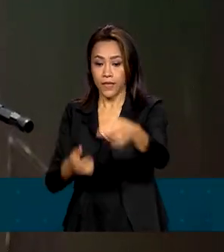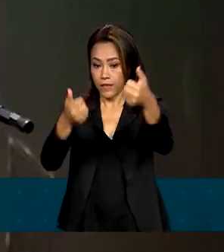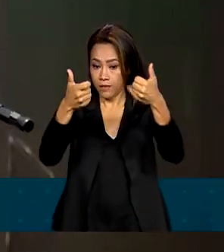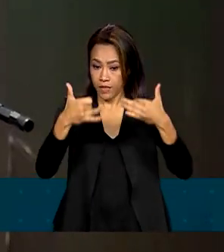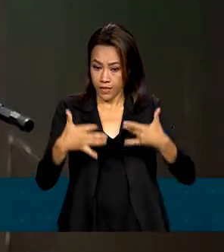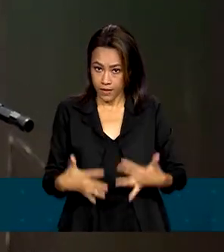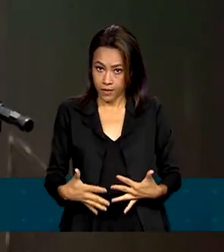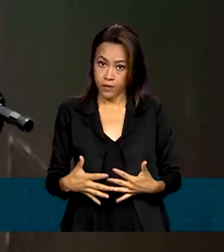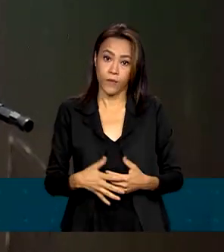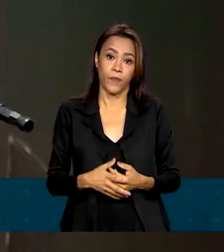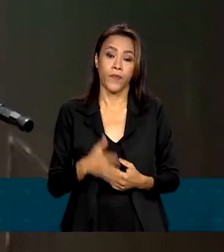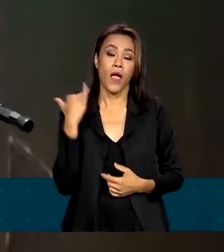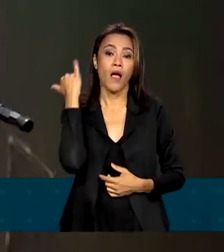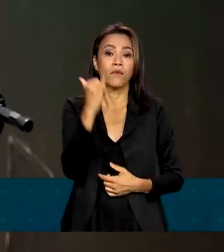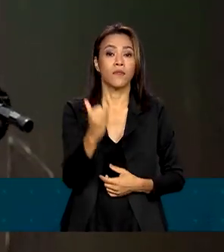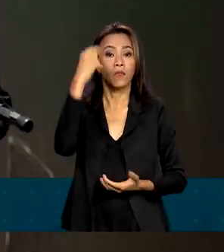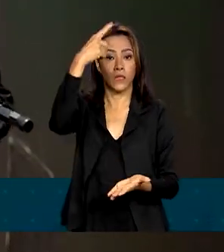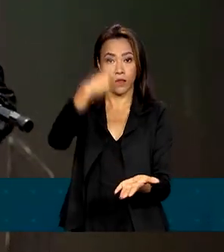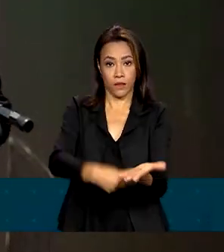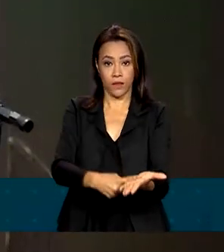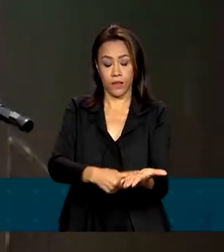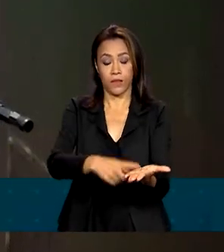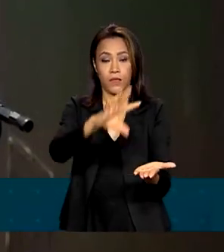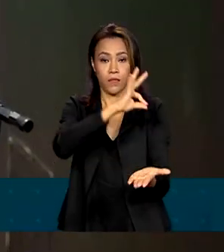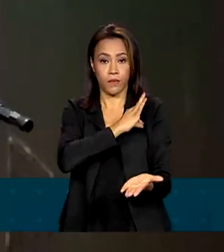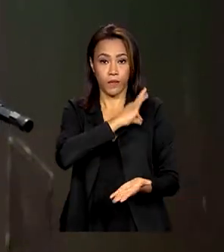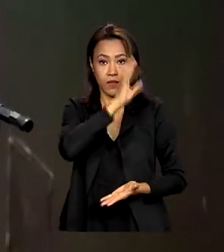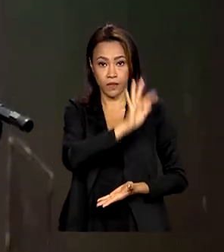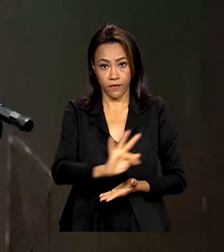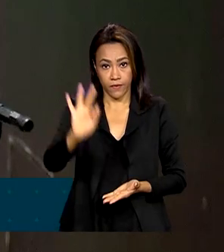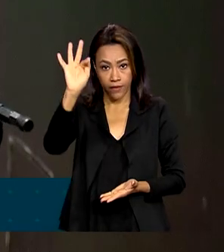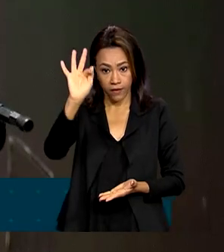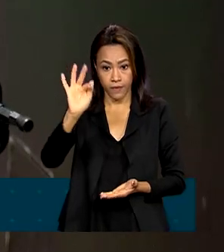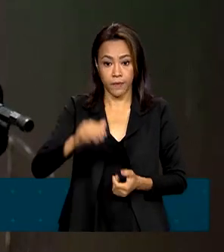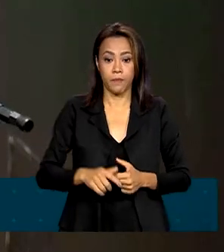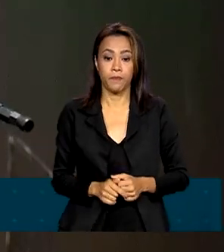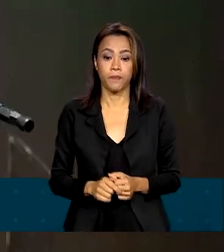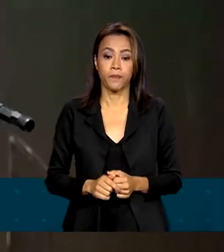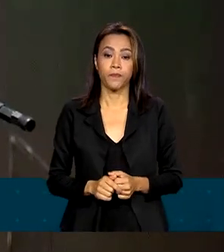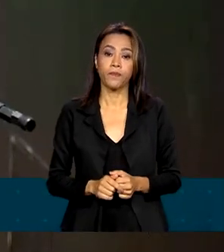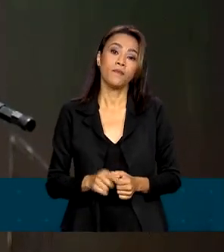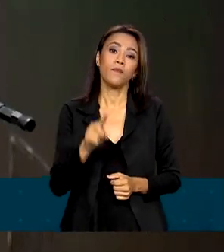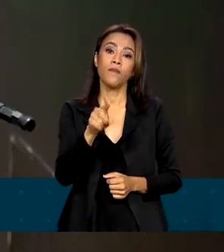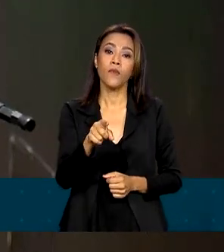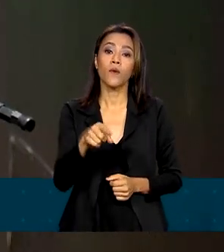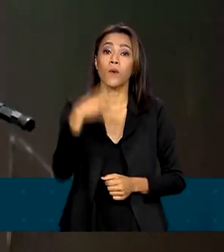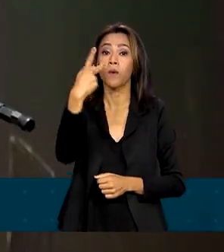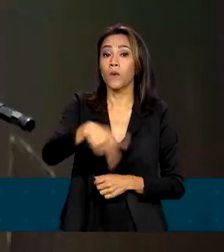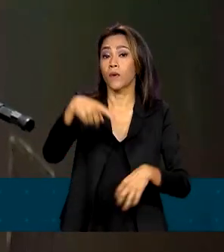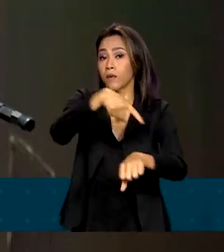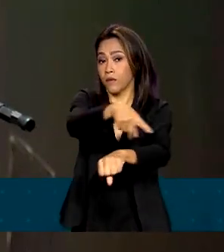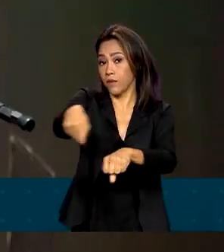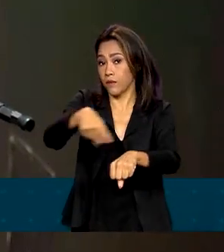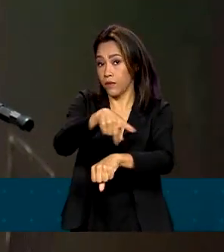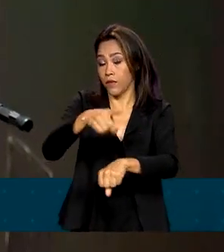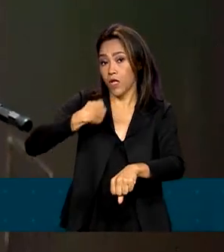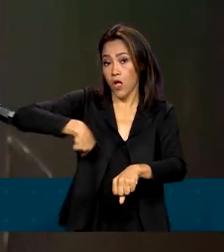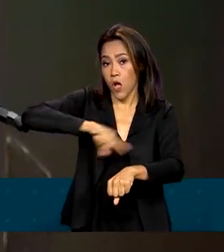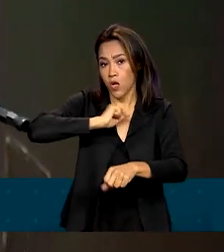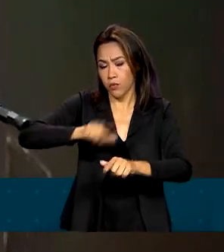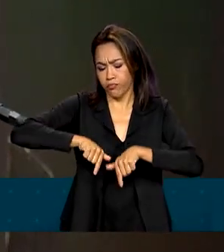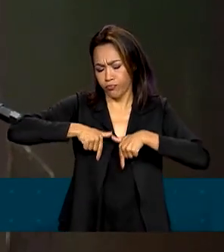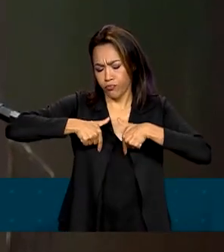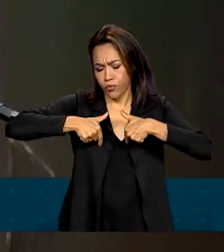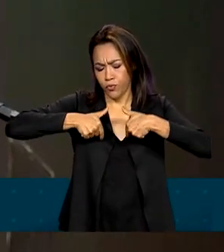o compromisso da Polícia Federal com o Estado brasileiro. Nossa atuação será